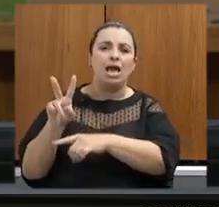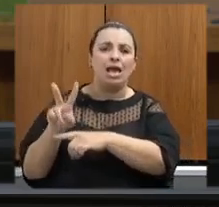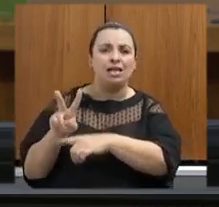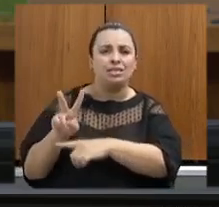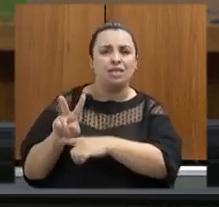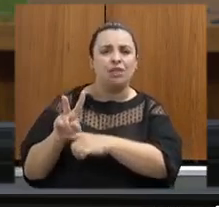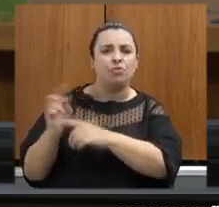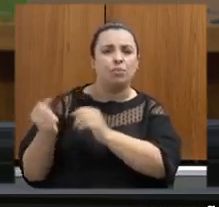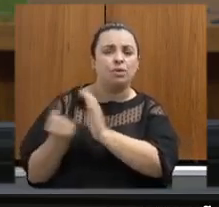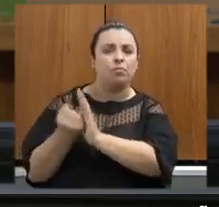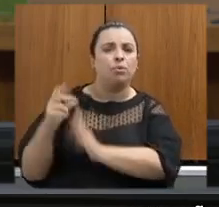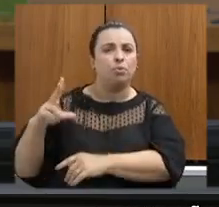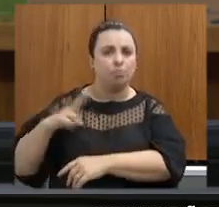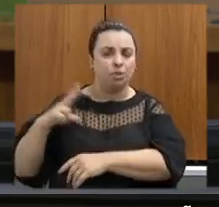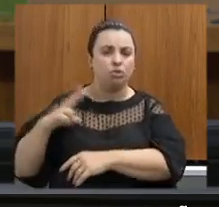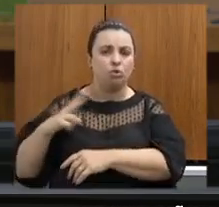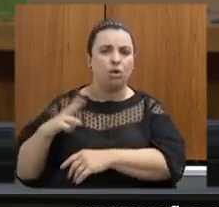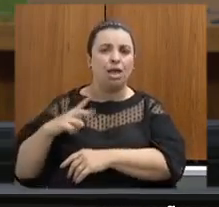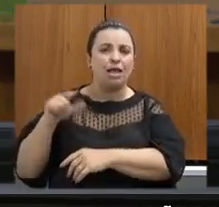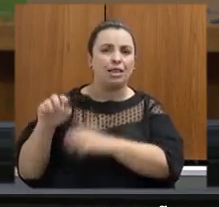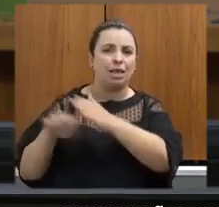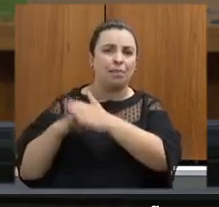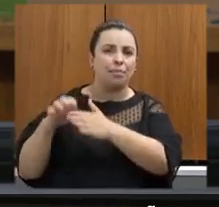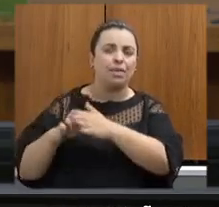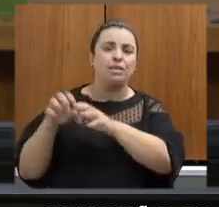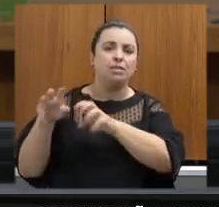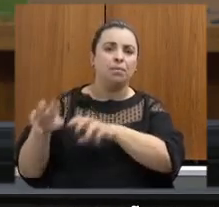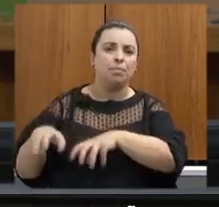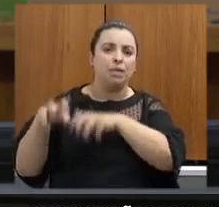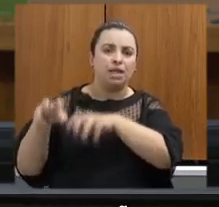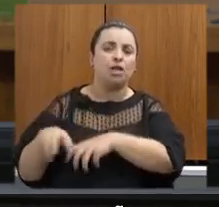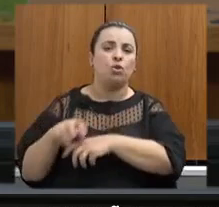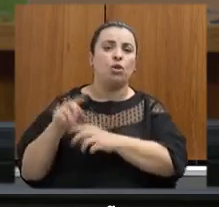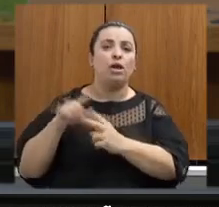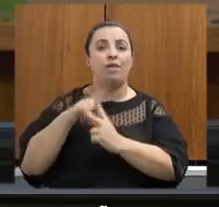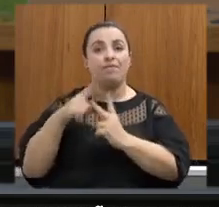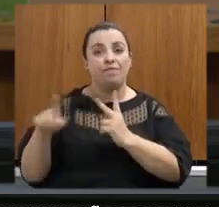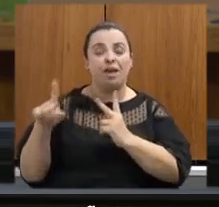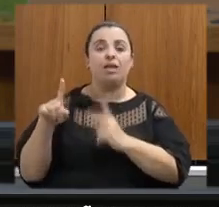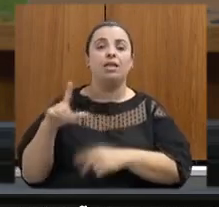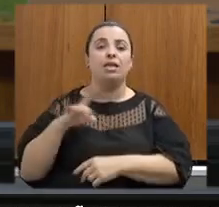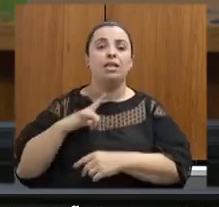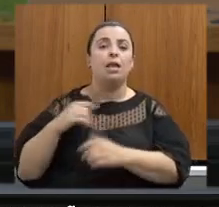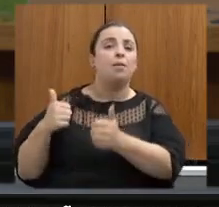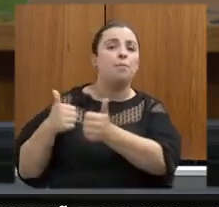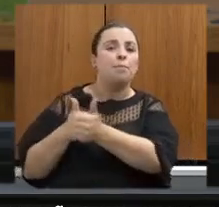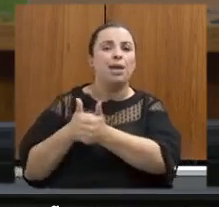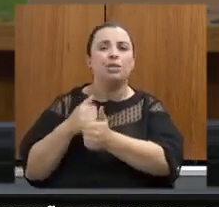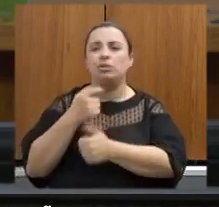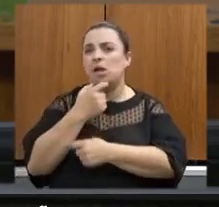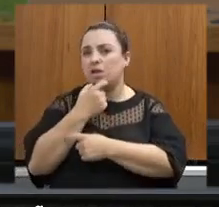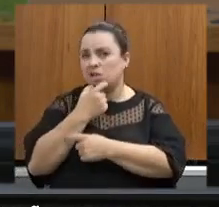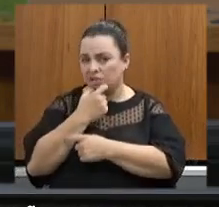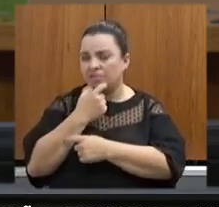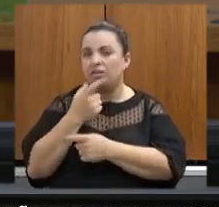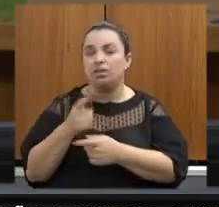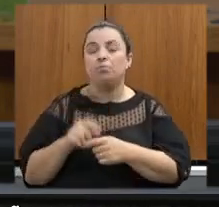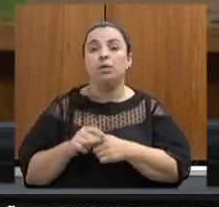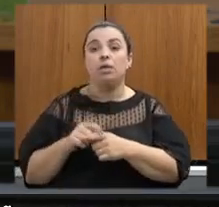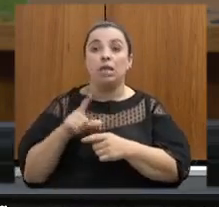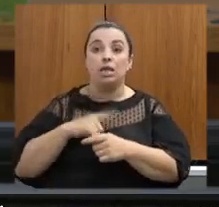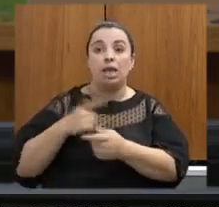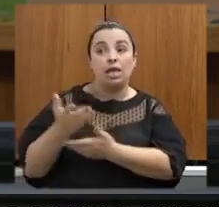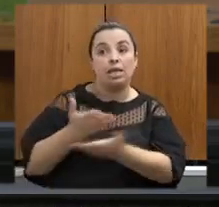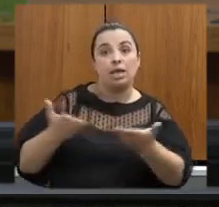hoje da empresa mineradora Vale que fica no município de Nova Lima e integração com as outras